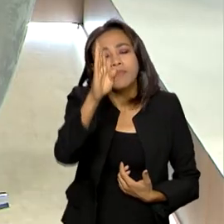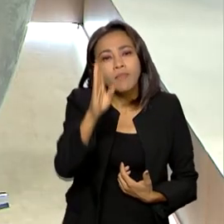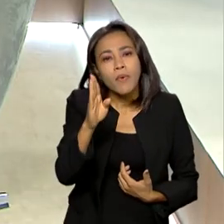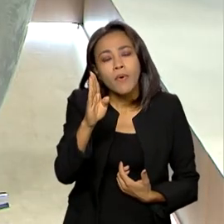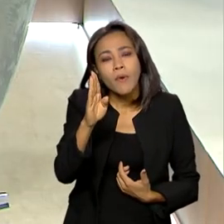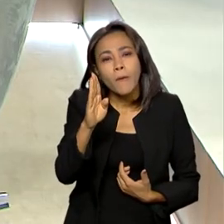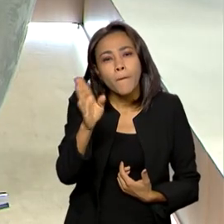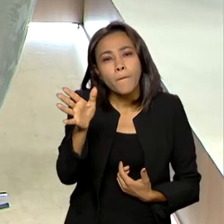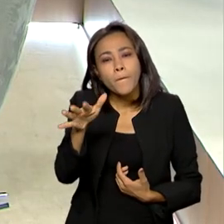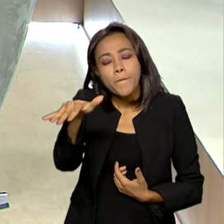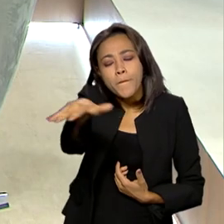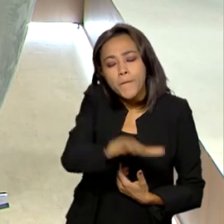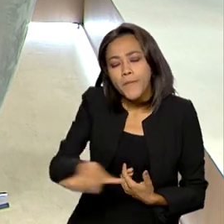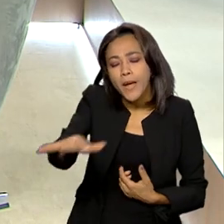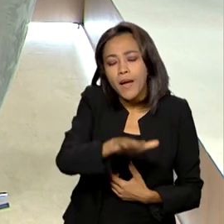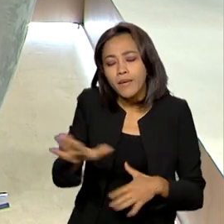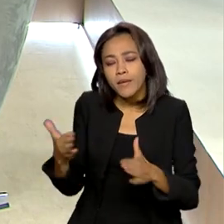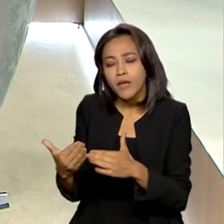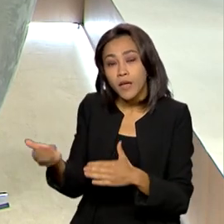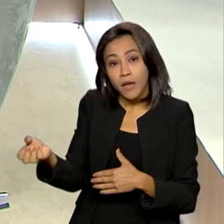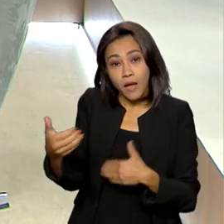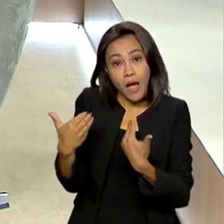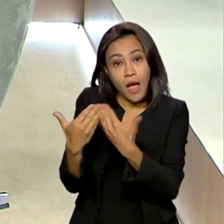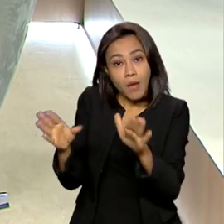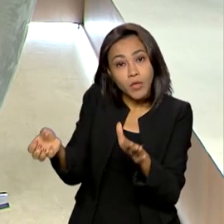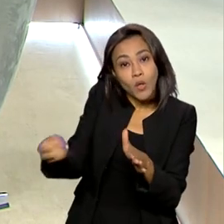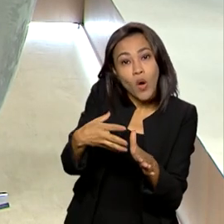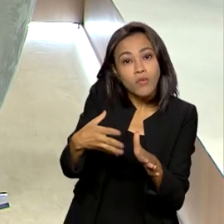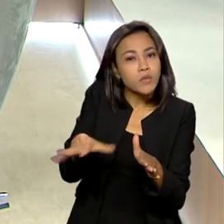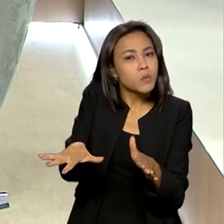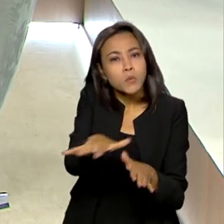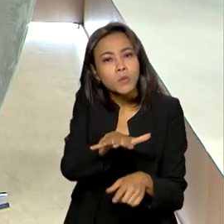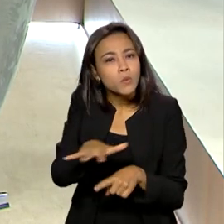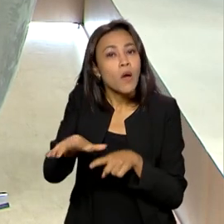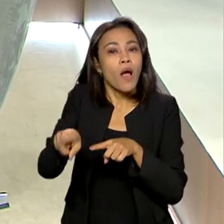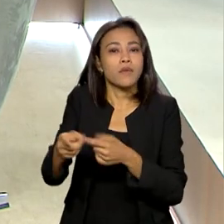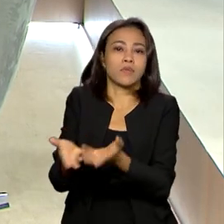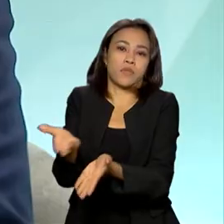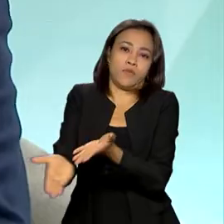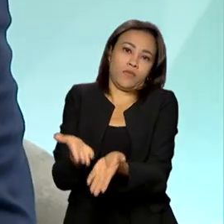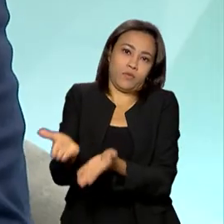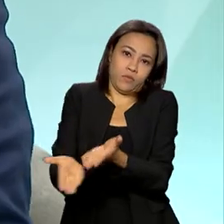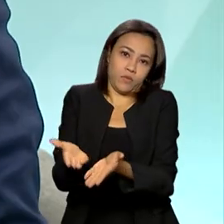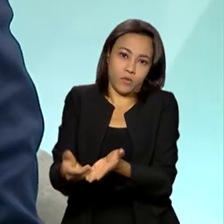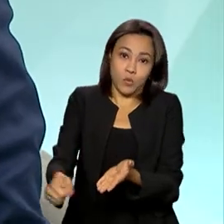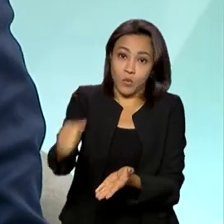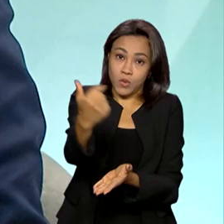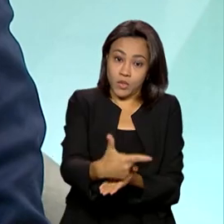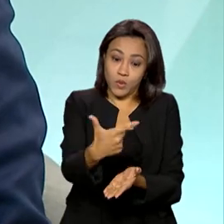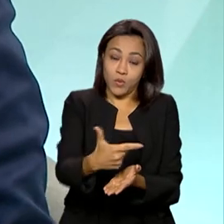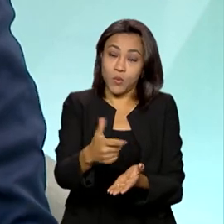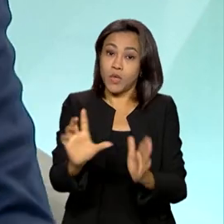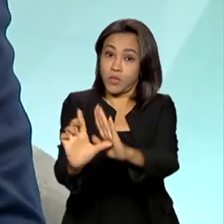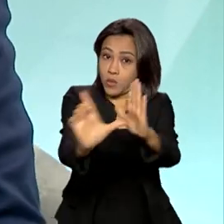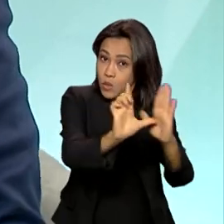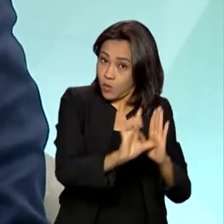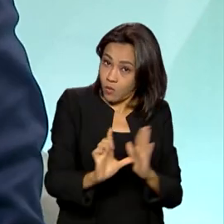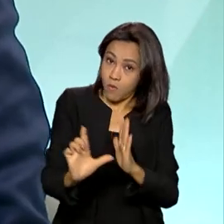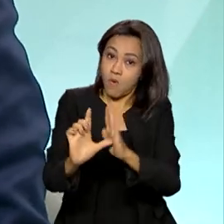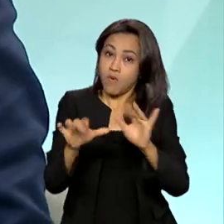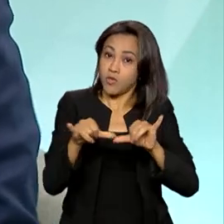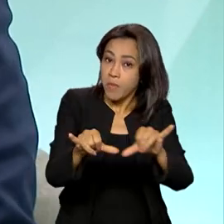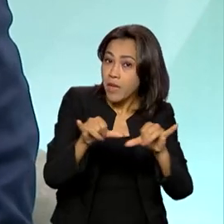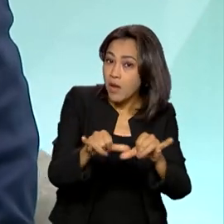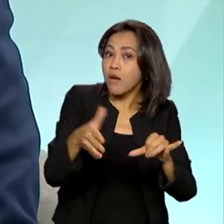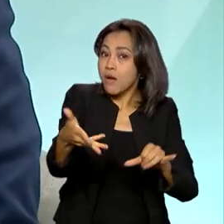abre novas vagas de emprego é o setor de serviços. O segundo, normalmente, é o comércio. E este mês de